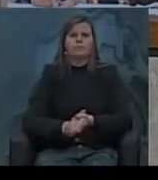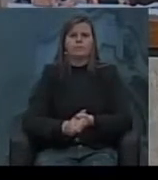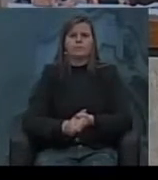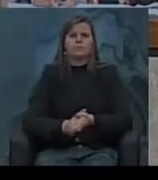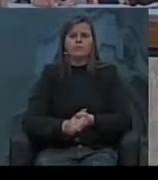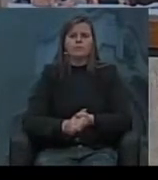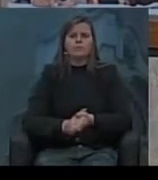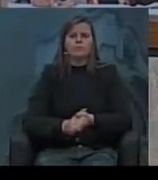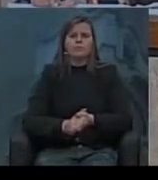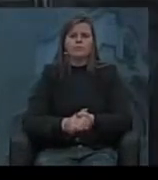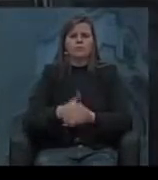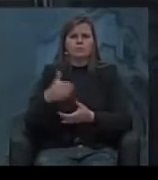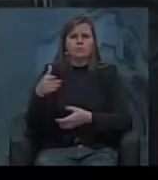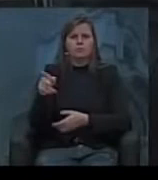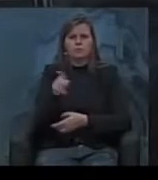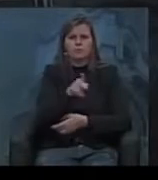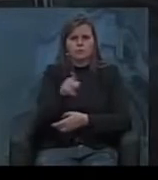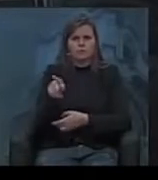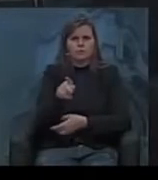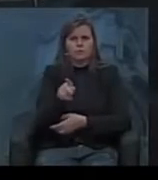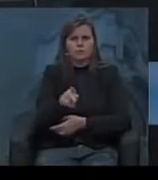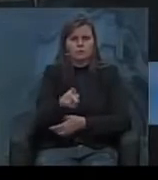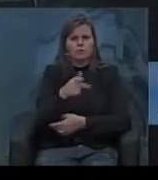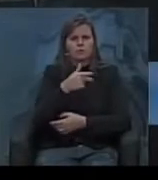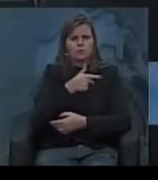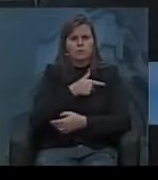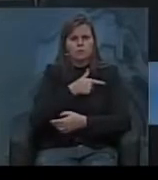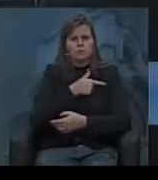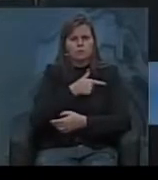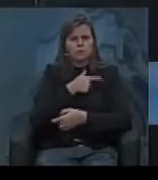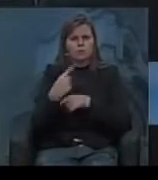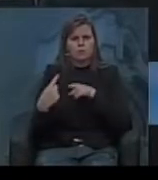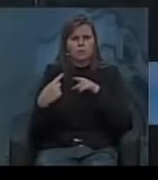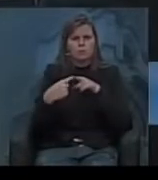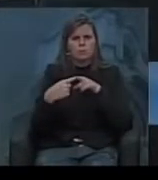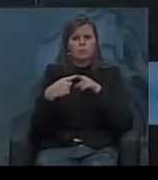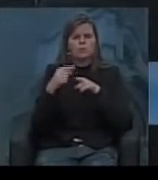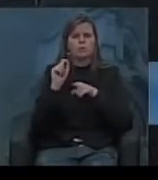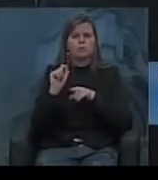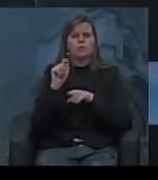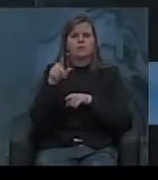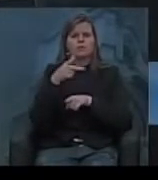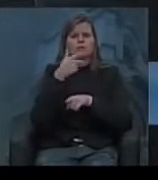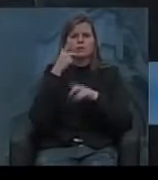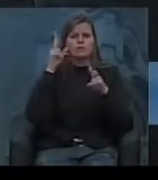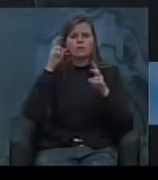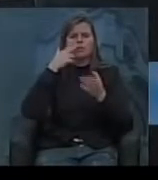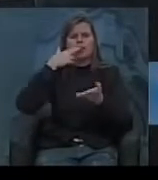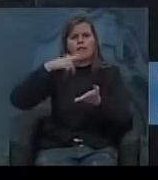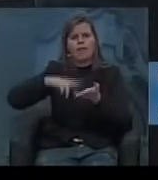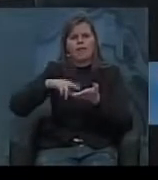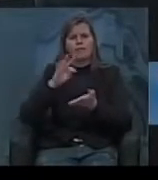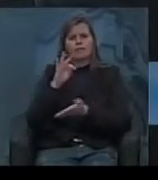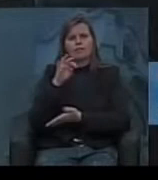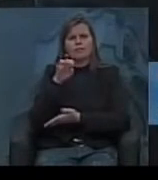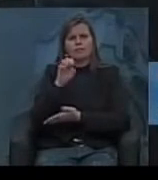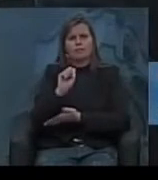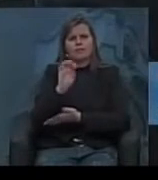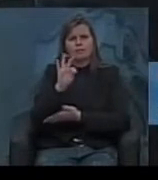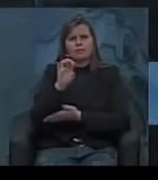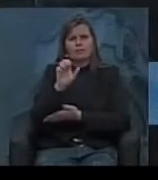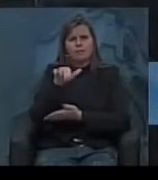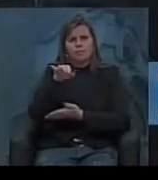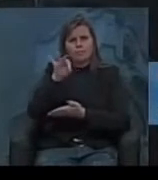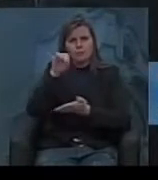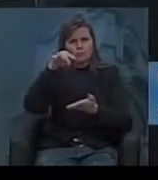Professor, ratifico as suas palavras no que tange a carta testamento. Eu acho que a carta testamento é